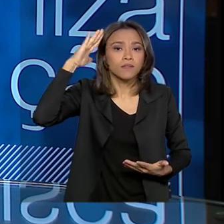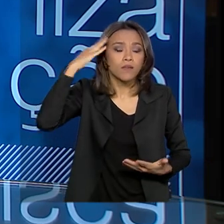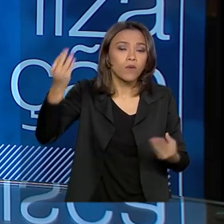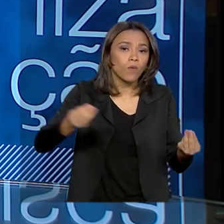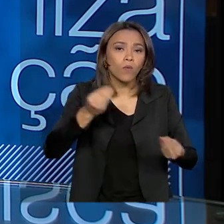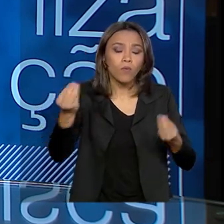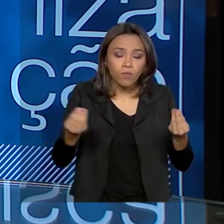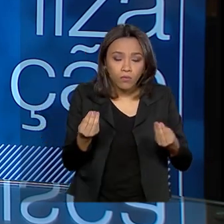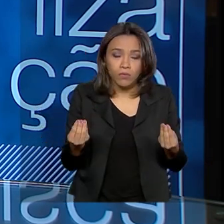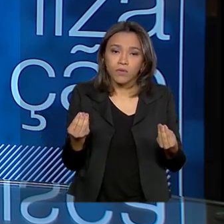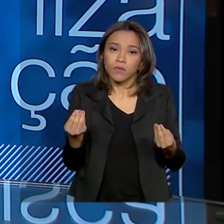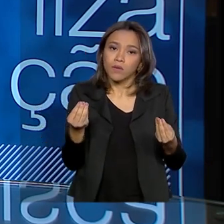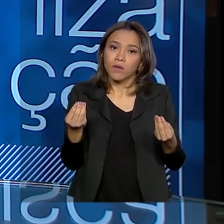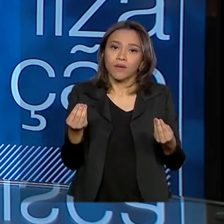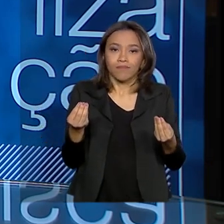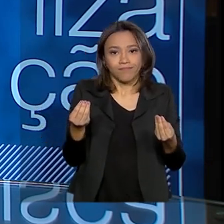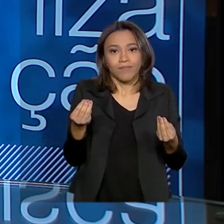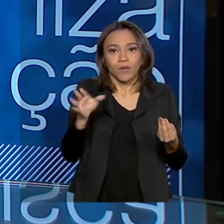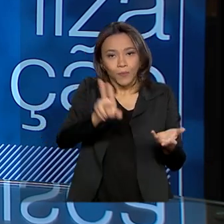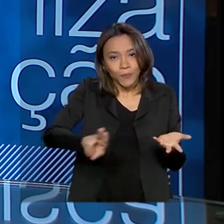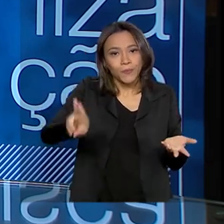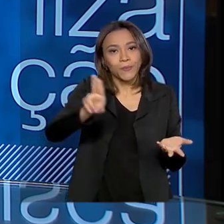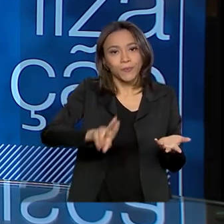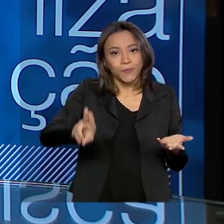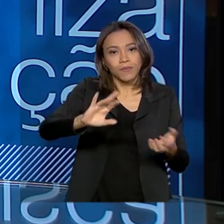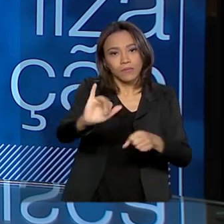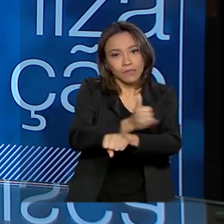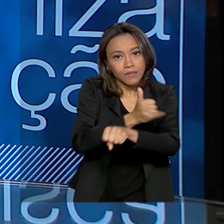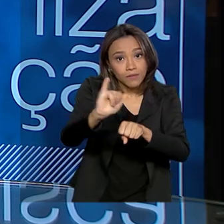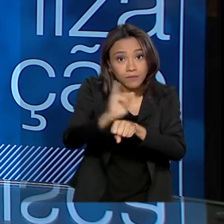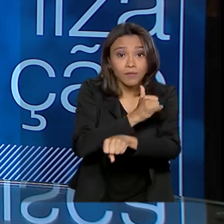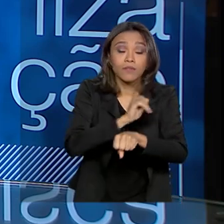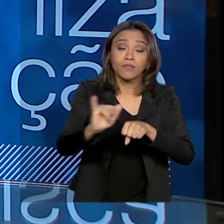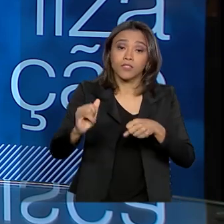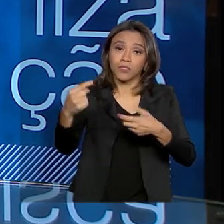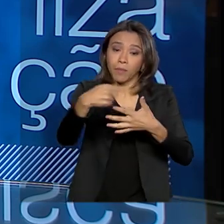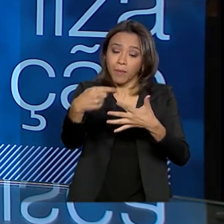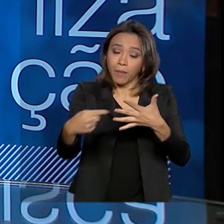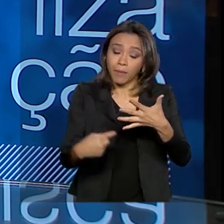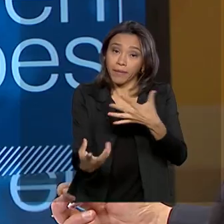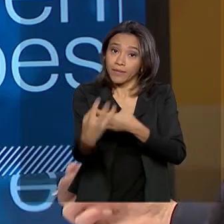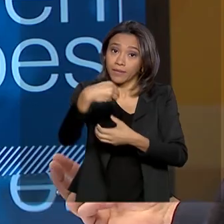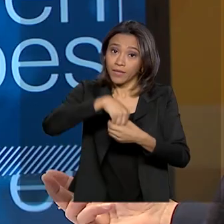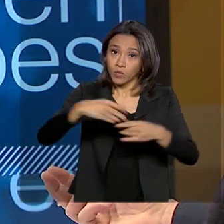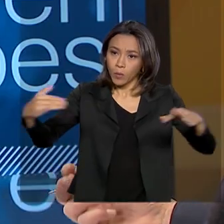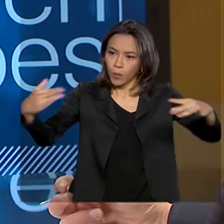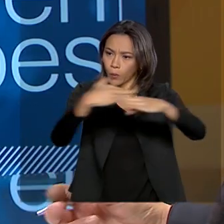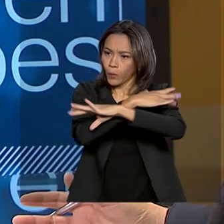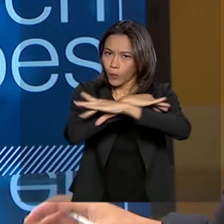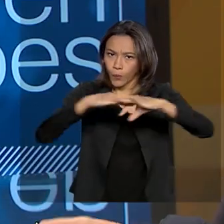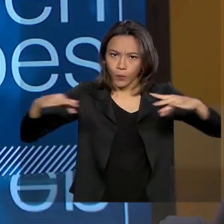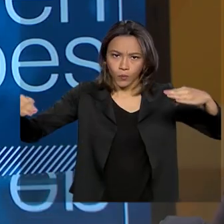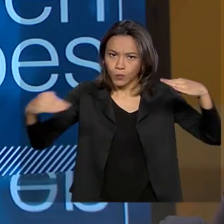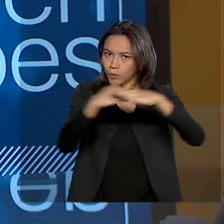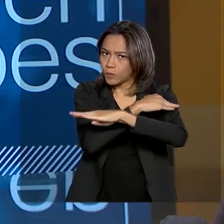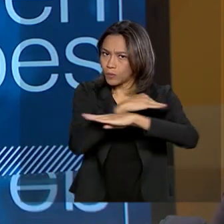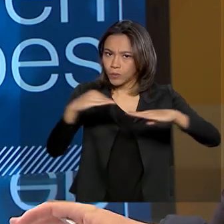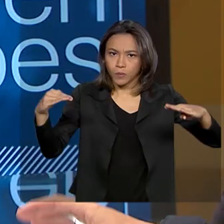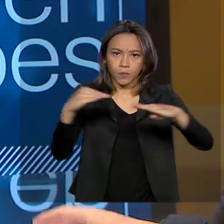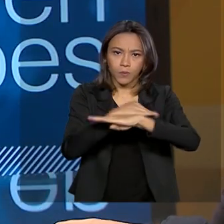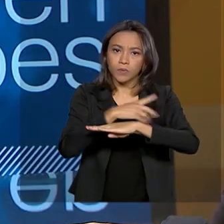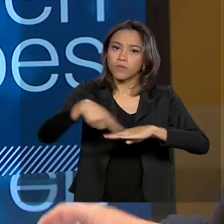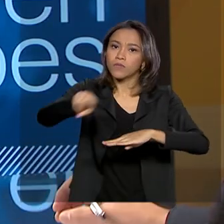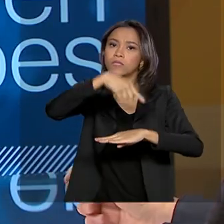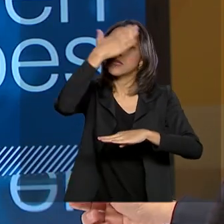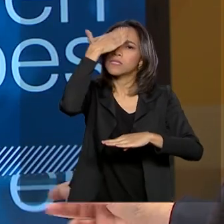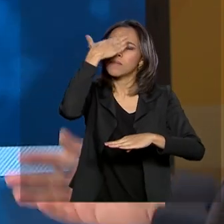aprimorar o uso dessas ferramentas dentro do trânsito. Mas o motorista, obviamente, saber